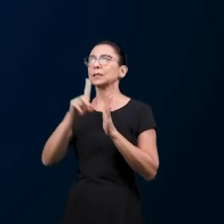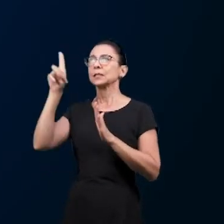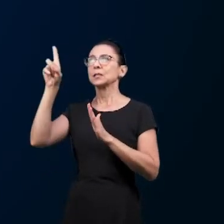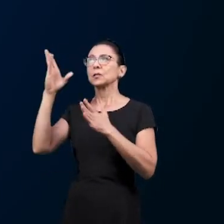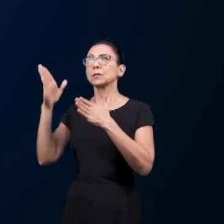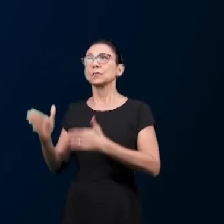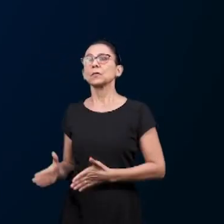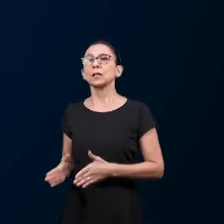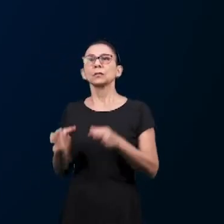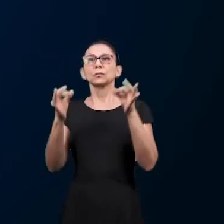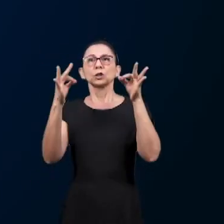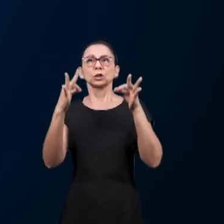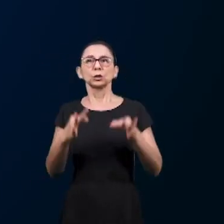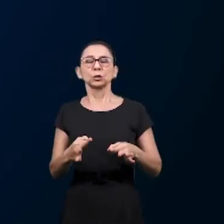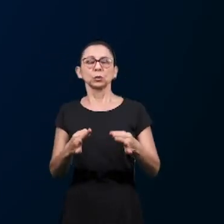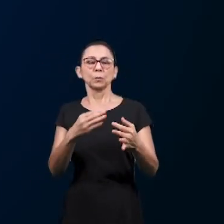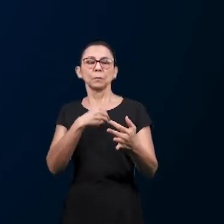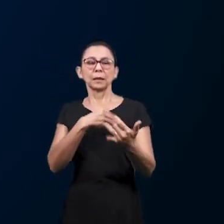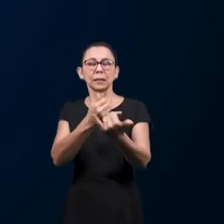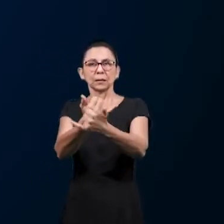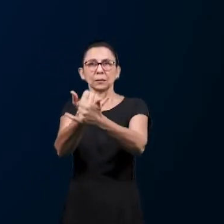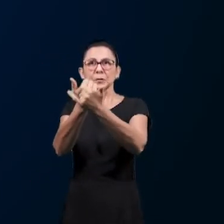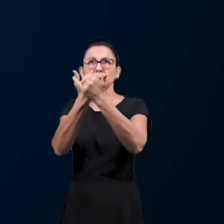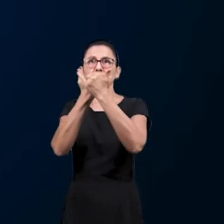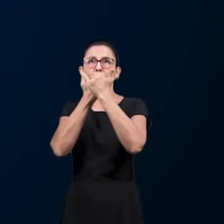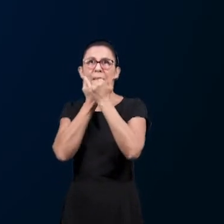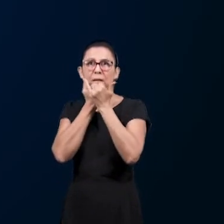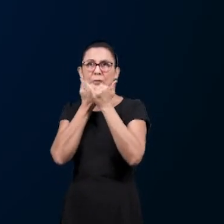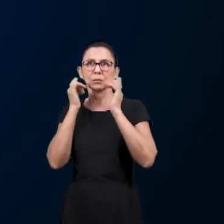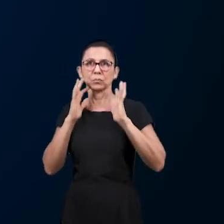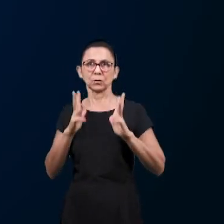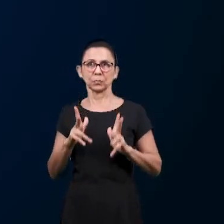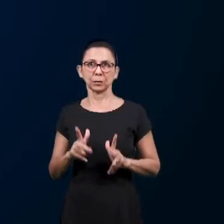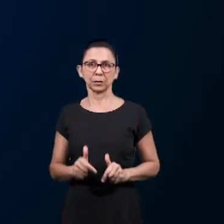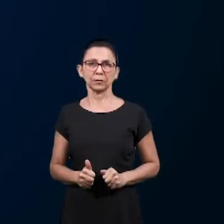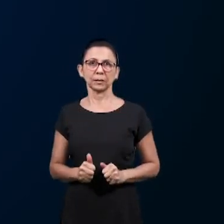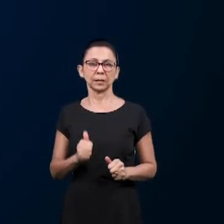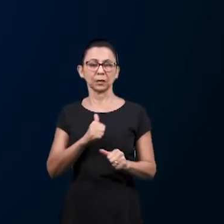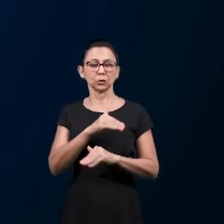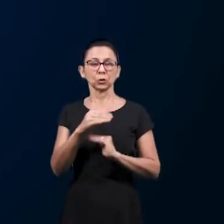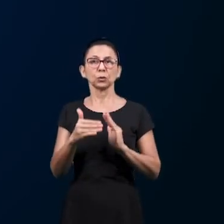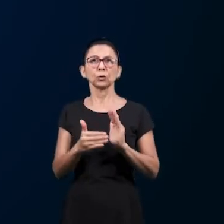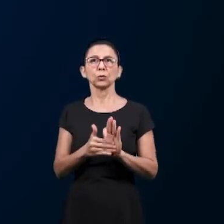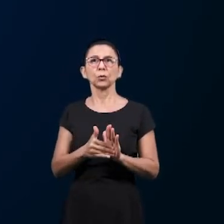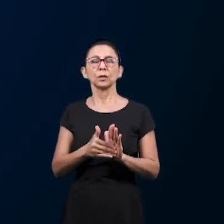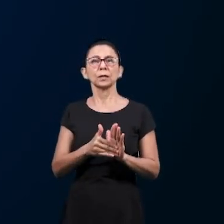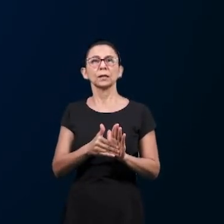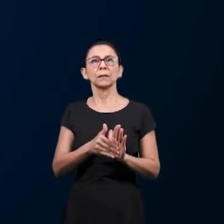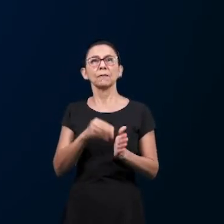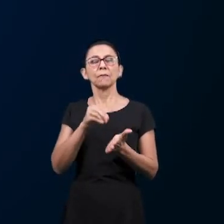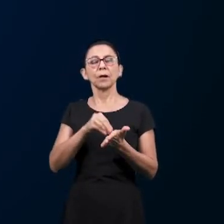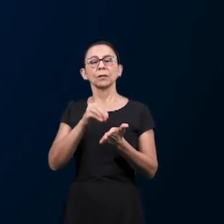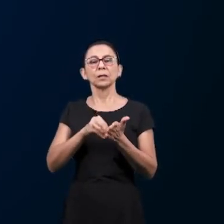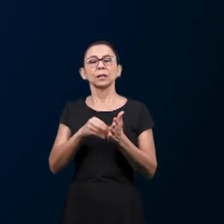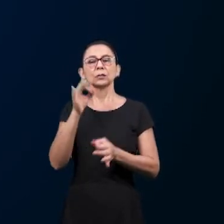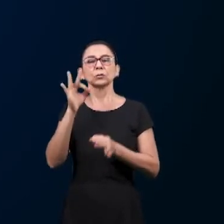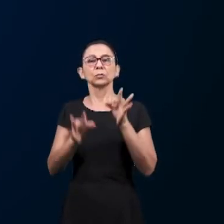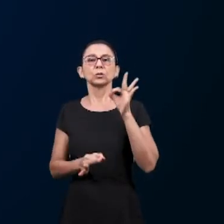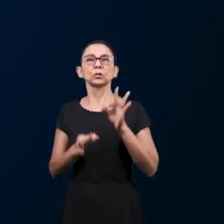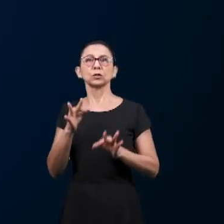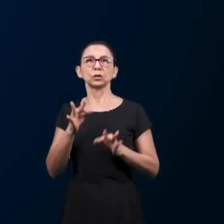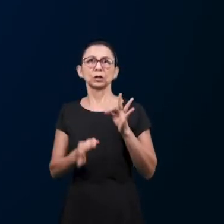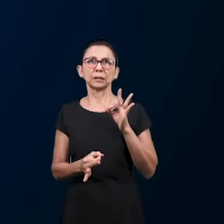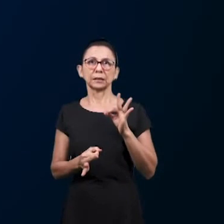pecado, ele é fiel e justo, para nos perdoar os pecados e purificar de toda injustiça. Só há a confissão a partir do